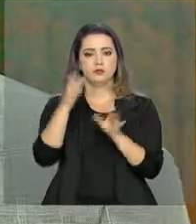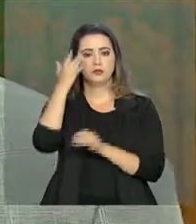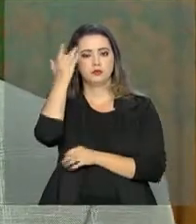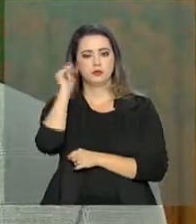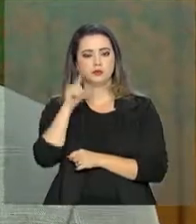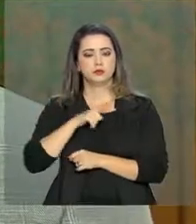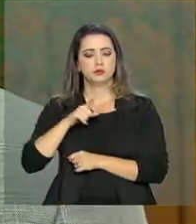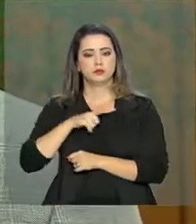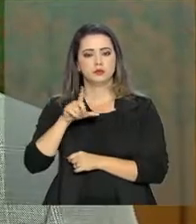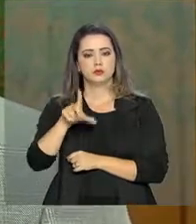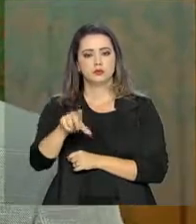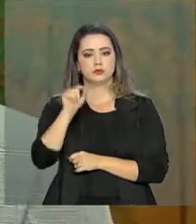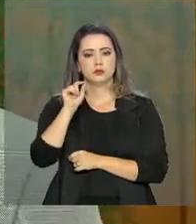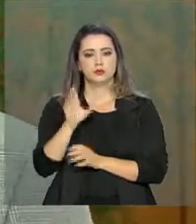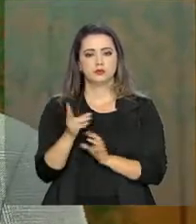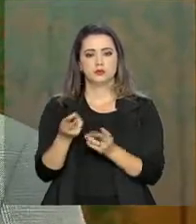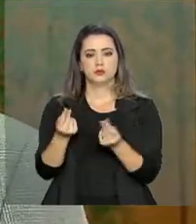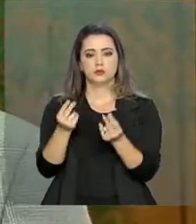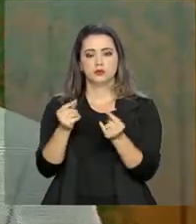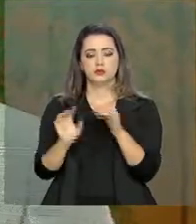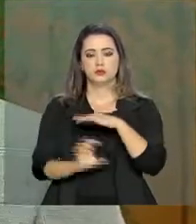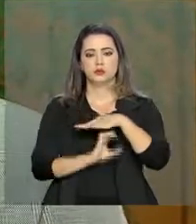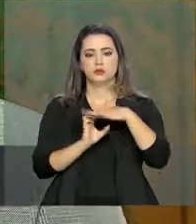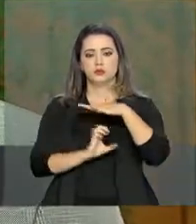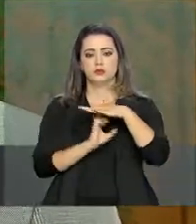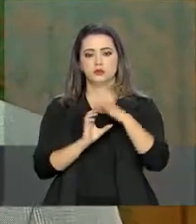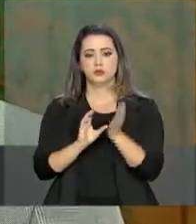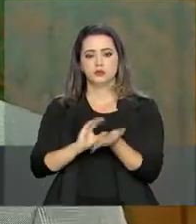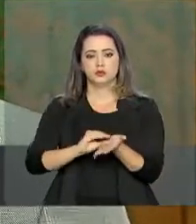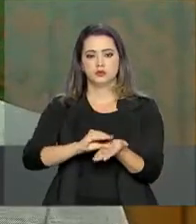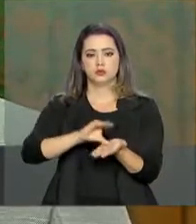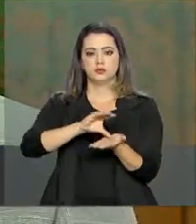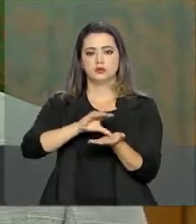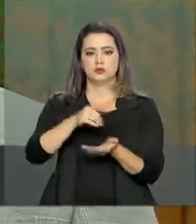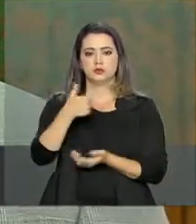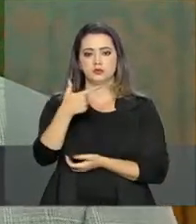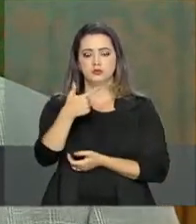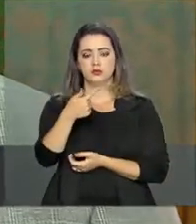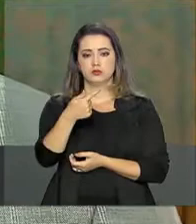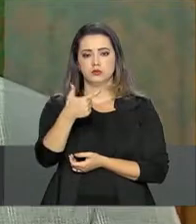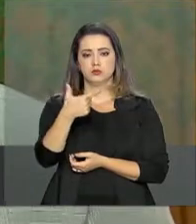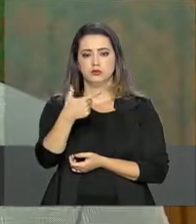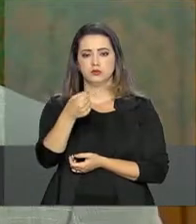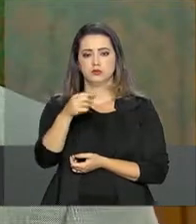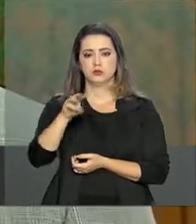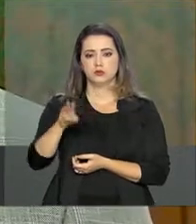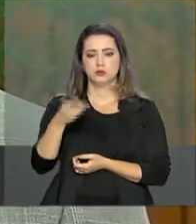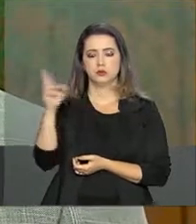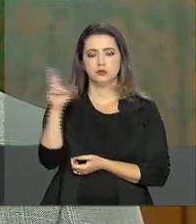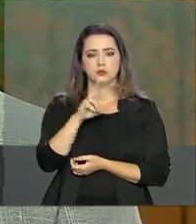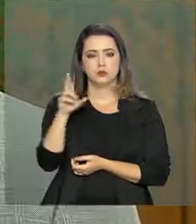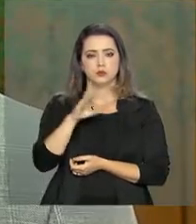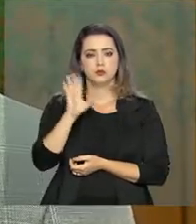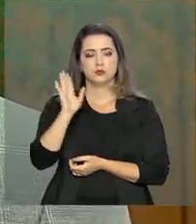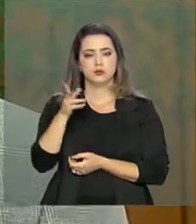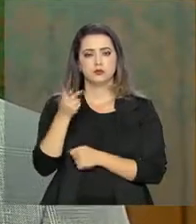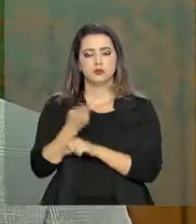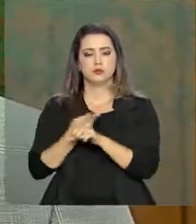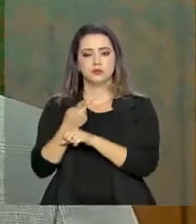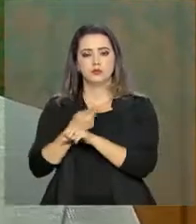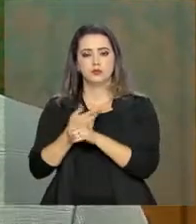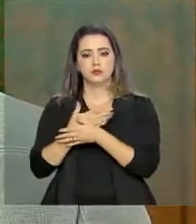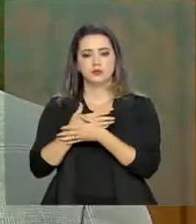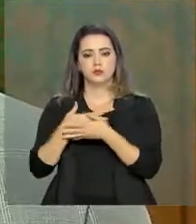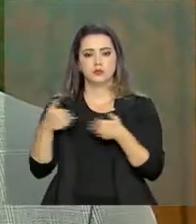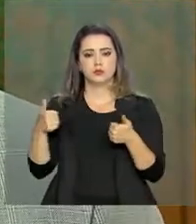designado um aporte no capital da empresa, um aumento do capital de 720 milhões de reais, isso já buscando uma